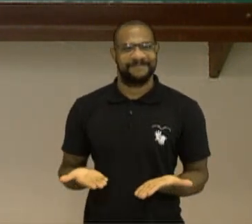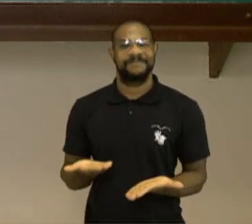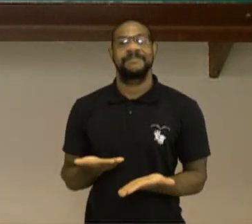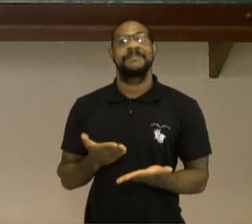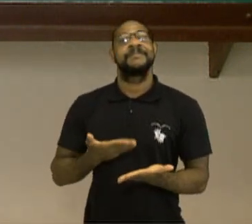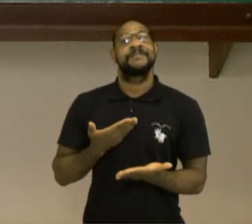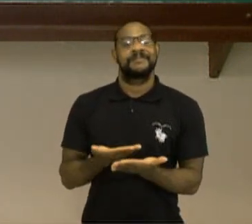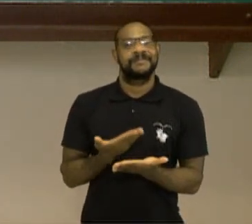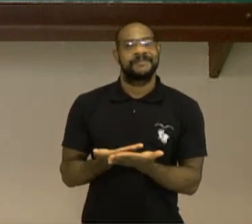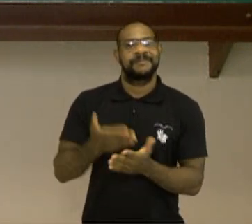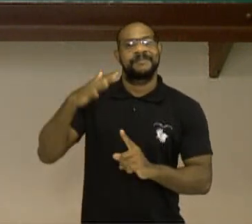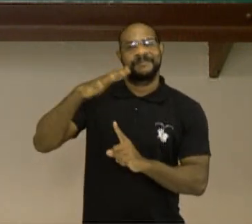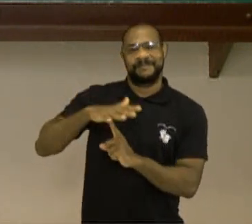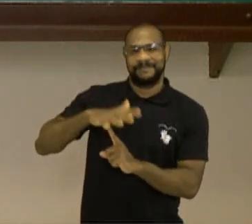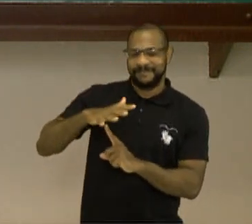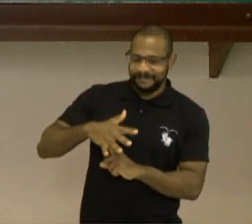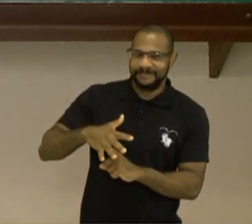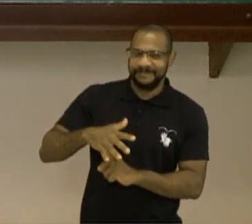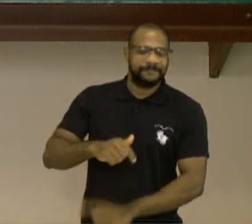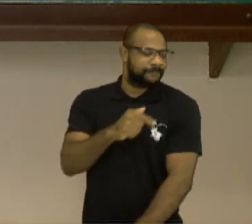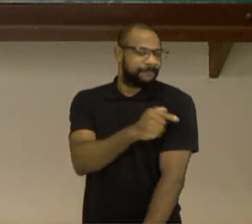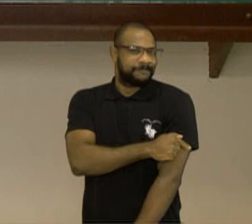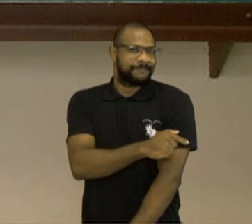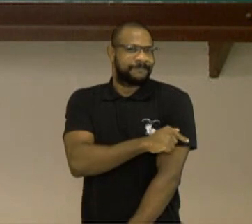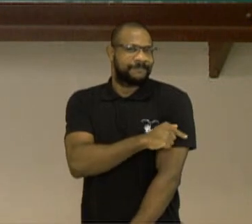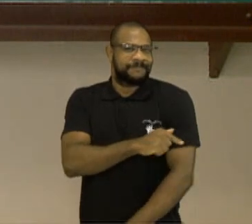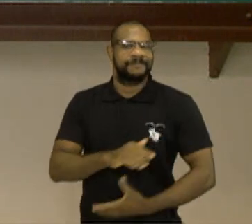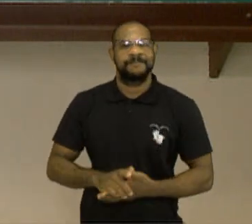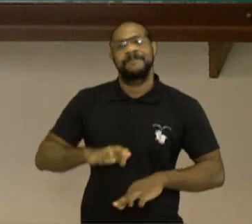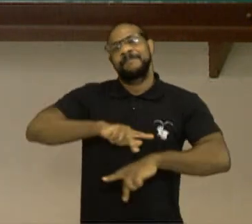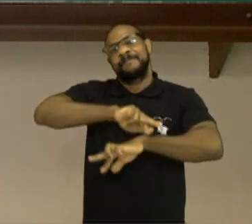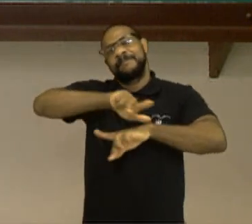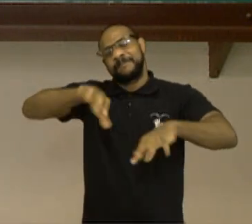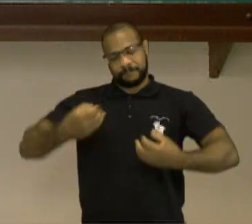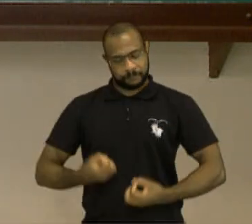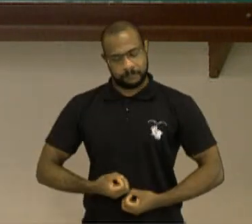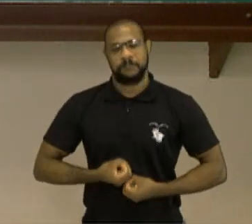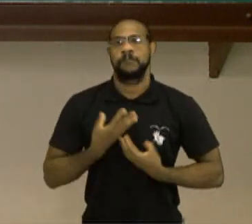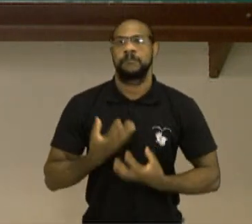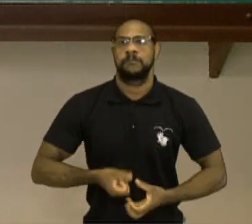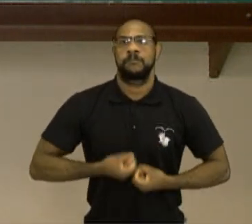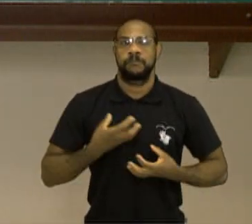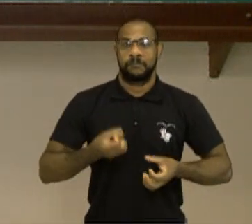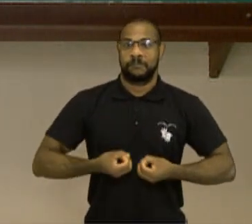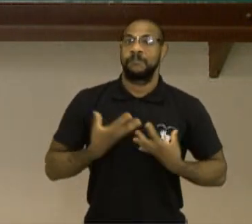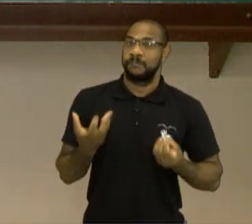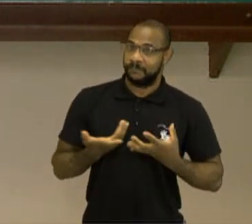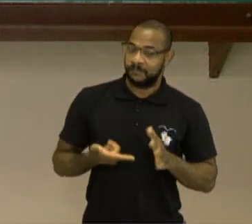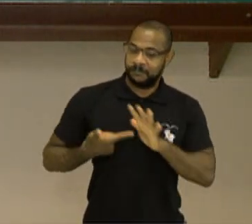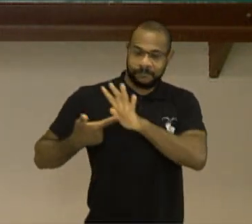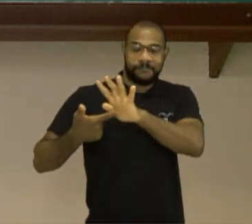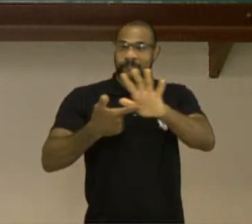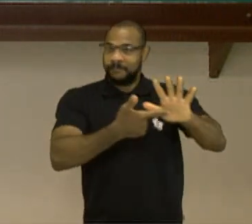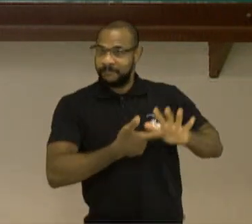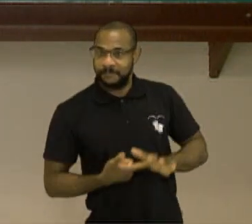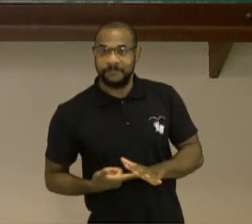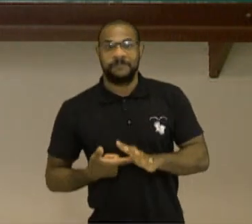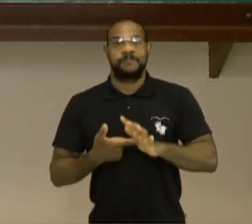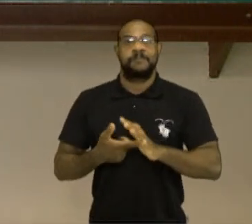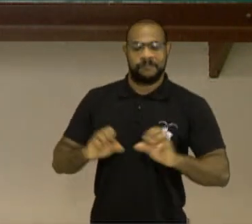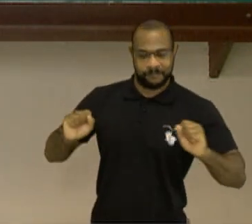a mais uma aula Paraná, sétimo ano de diferentes formas de expressão e manifestação ritualísticas, especificamente